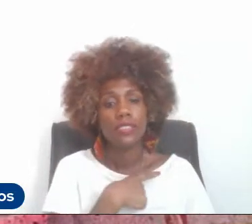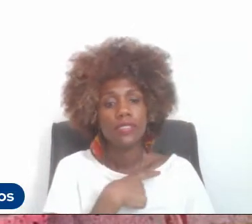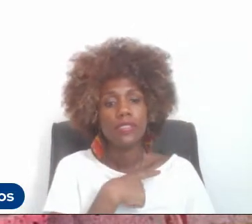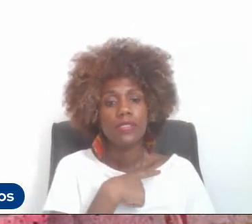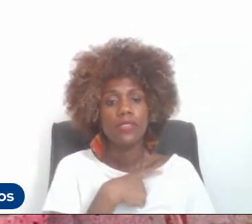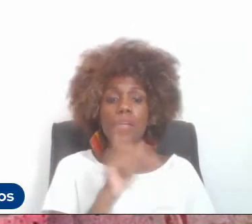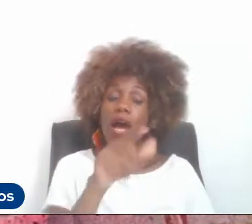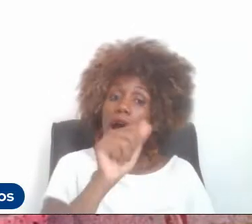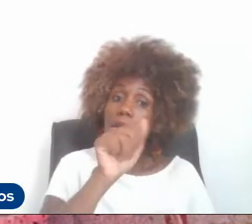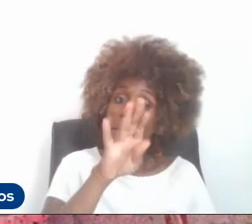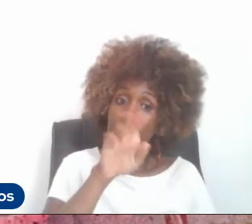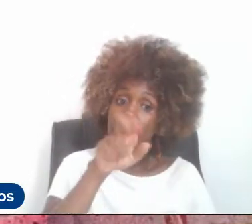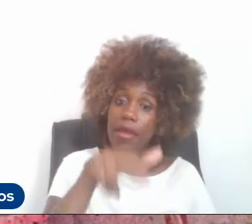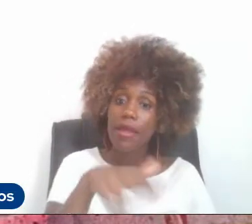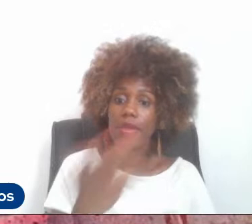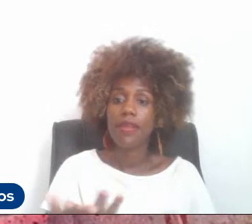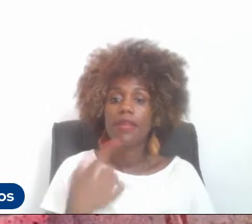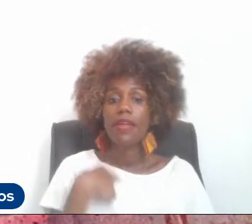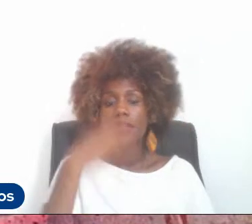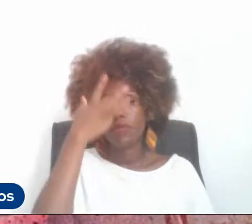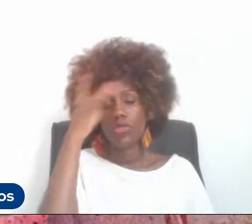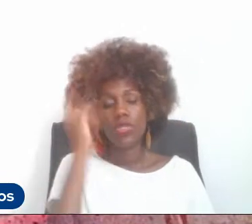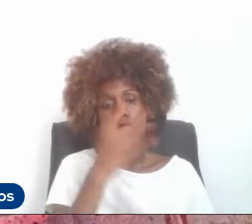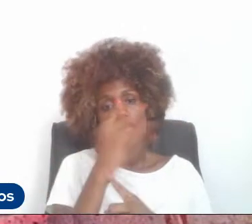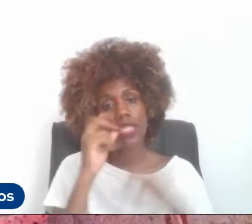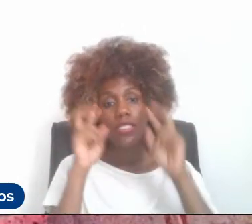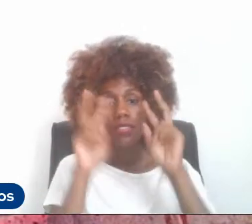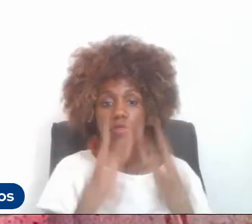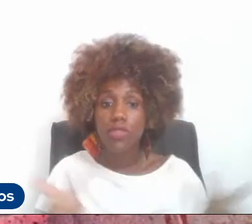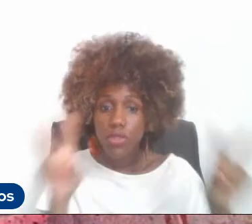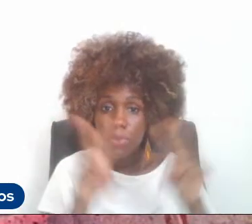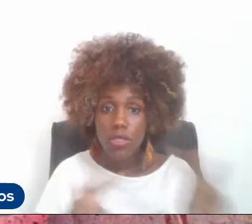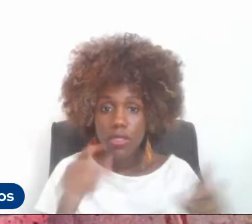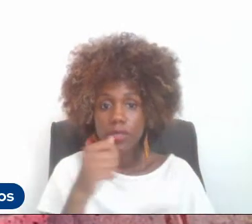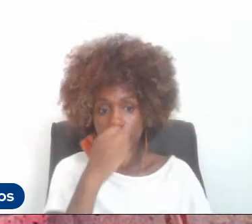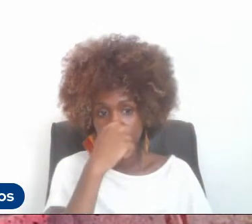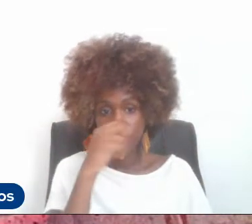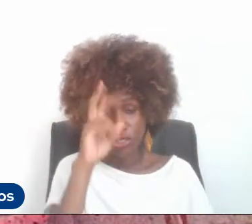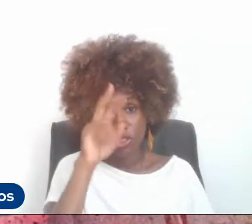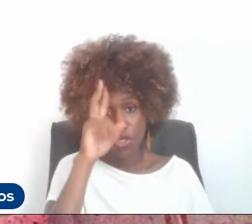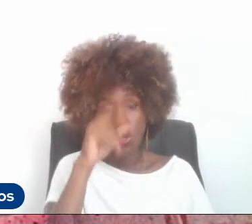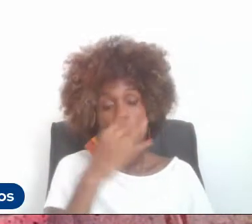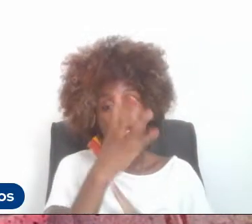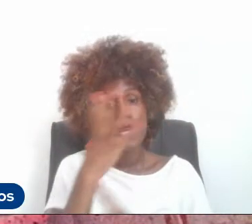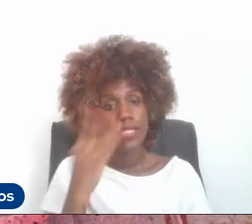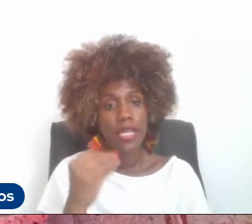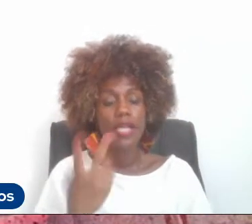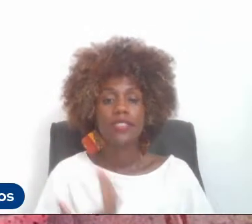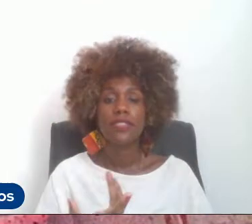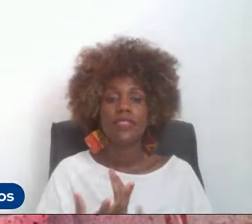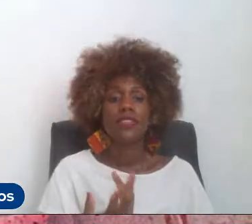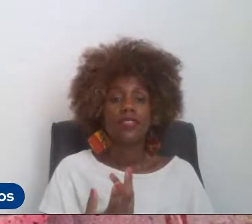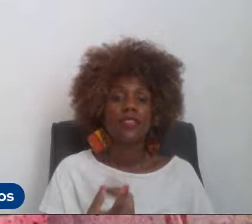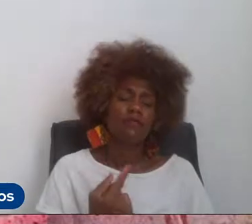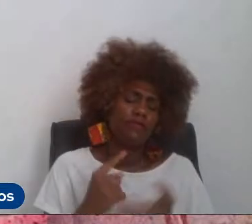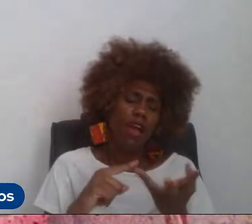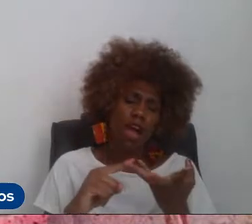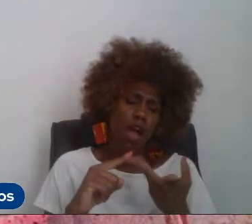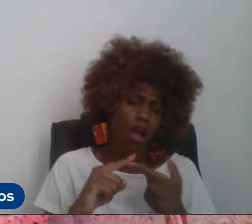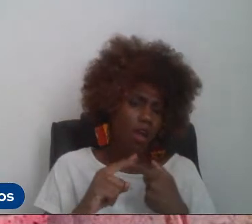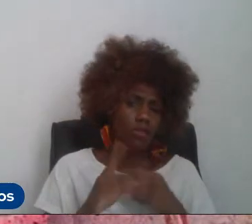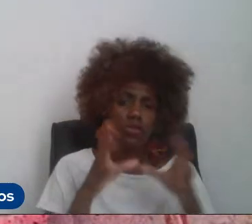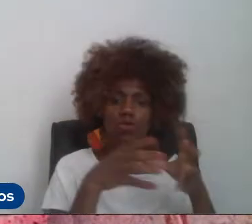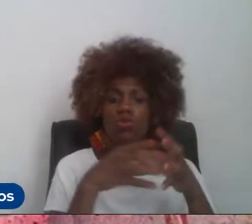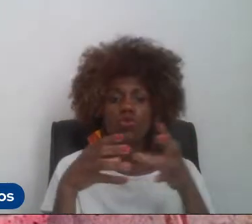a Bem, o pessoal de artes visuais, história das artes, enfim, a gente não... Enfim, tem trabalhado em